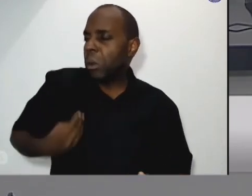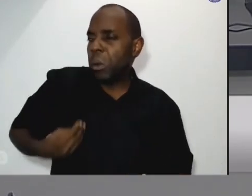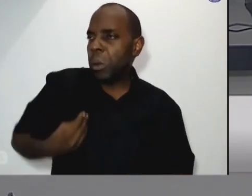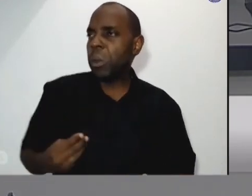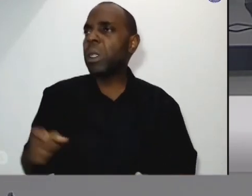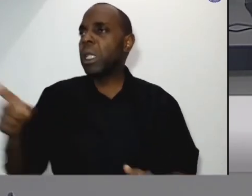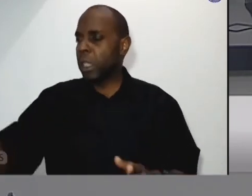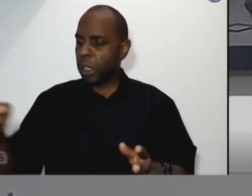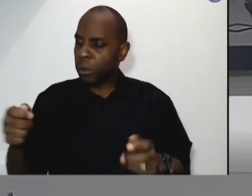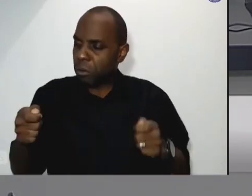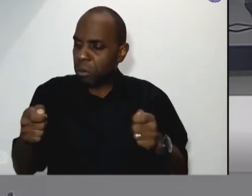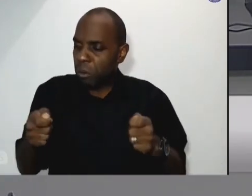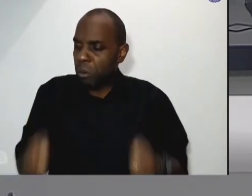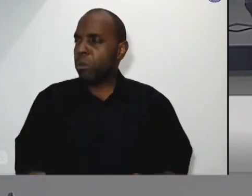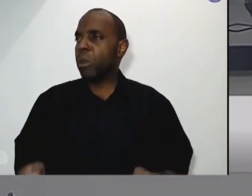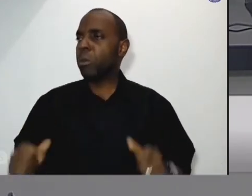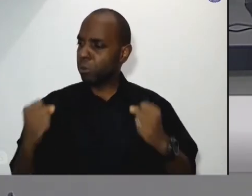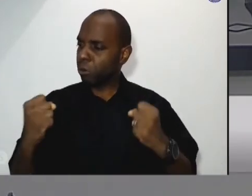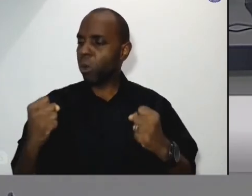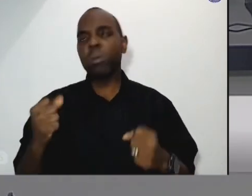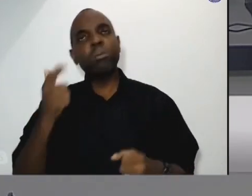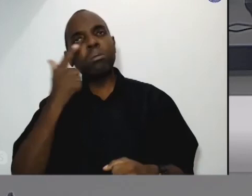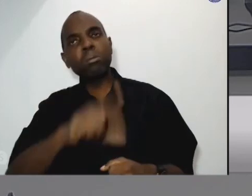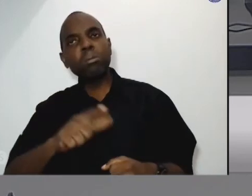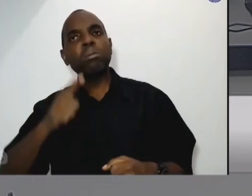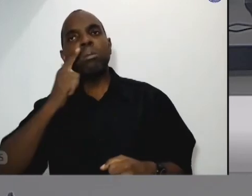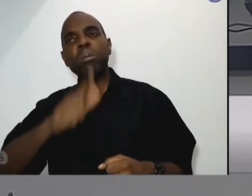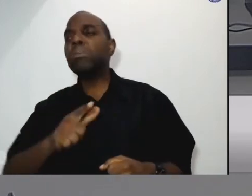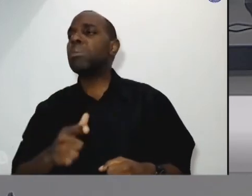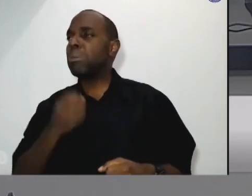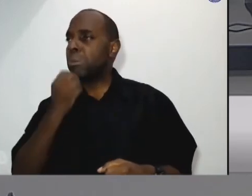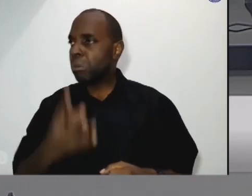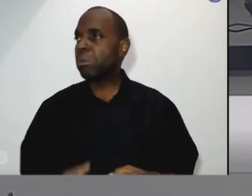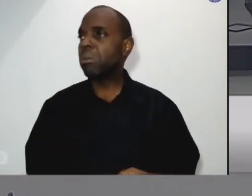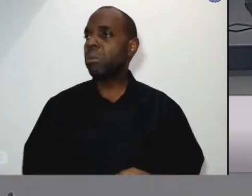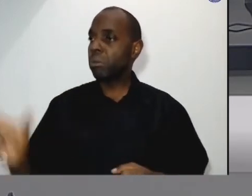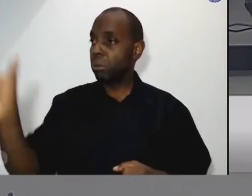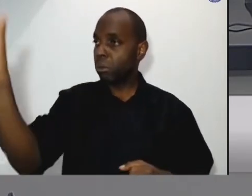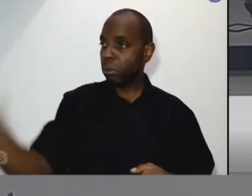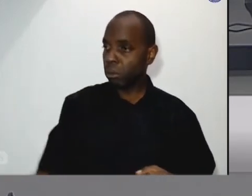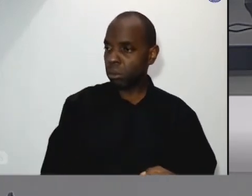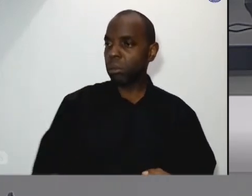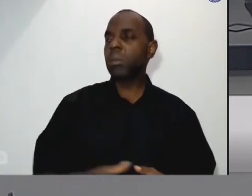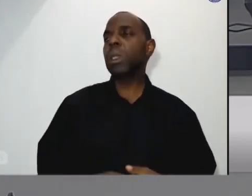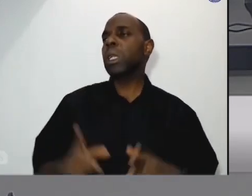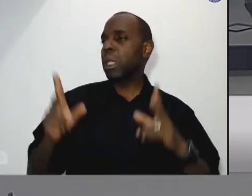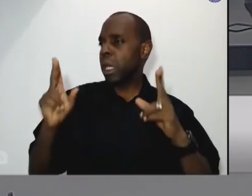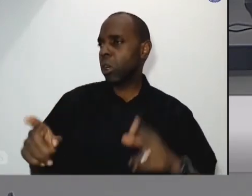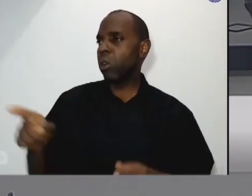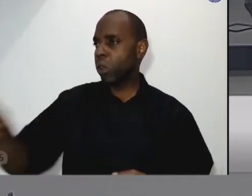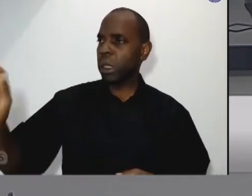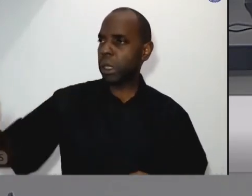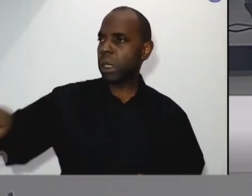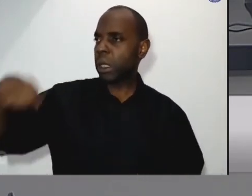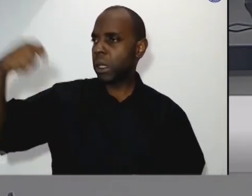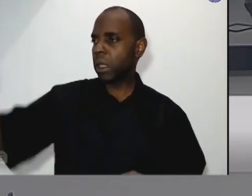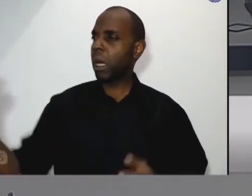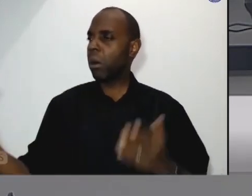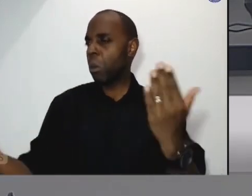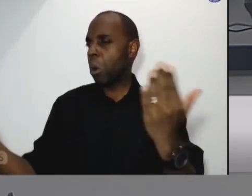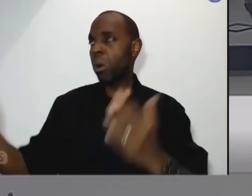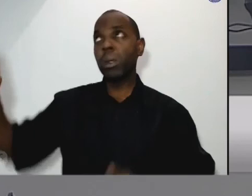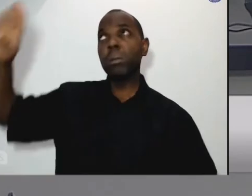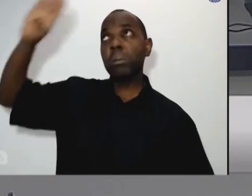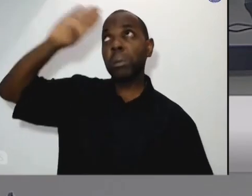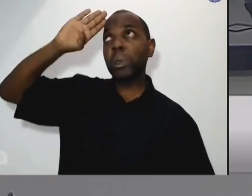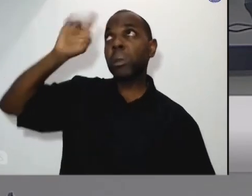realmente é um é um soldado de Cristo nessa diocese